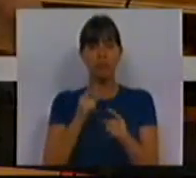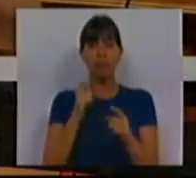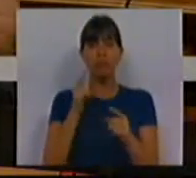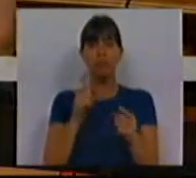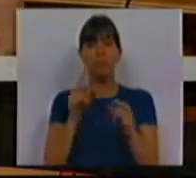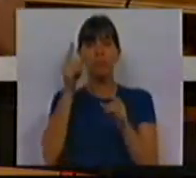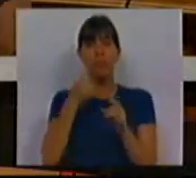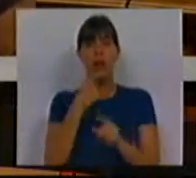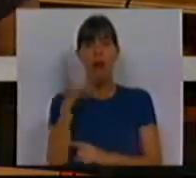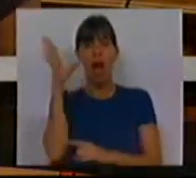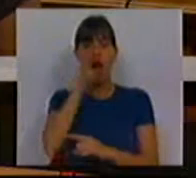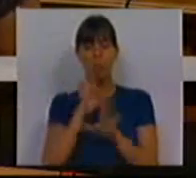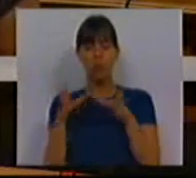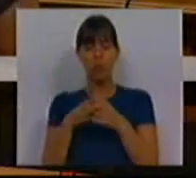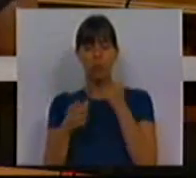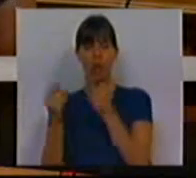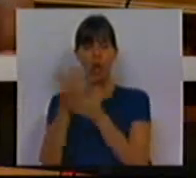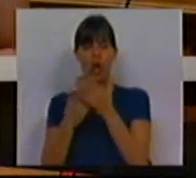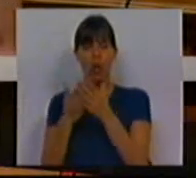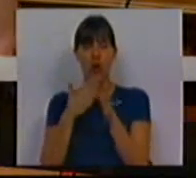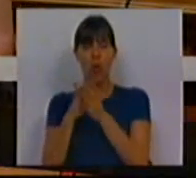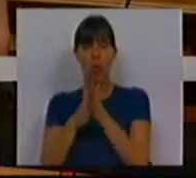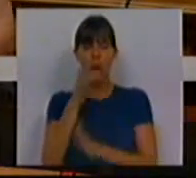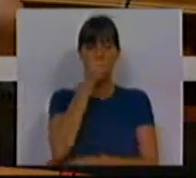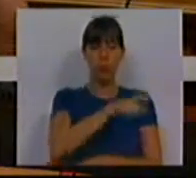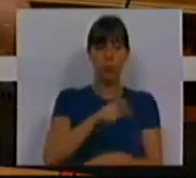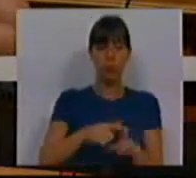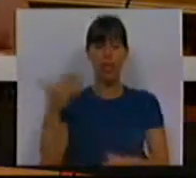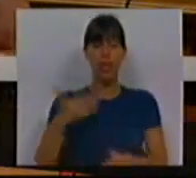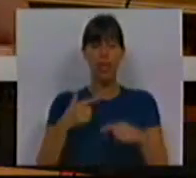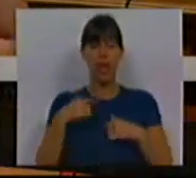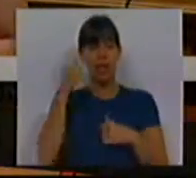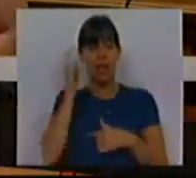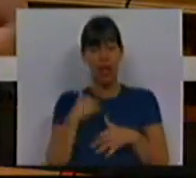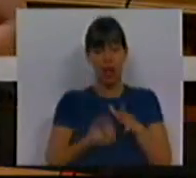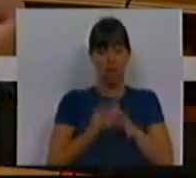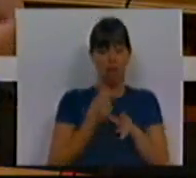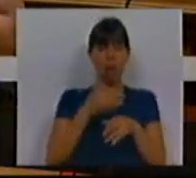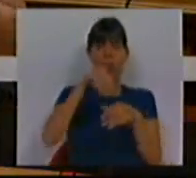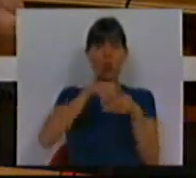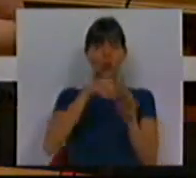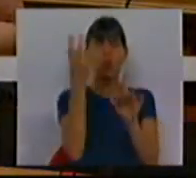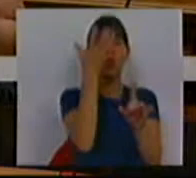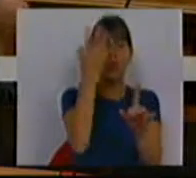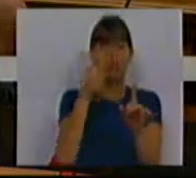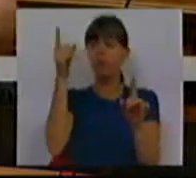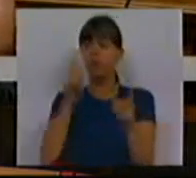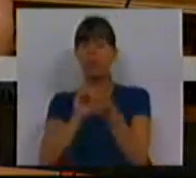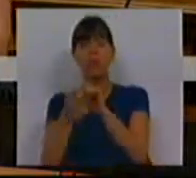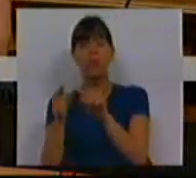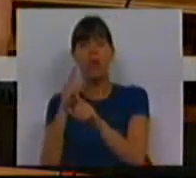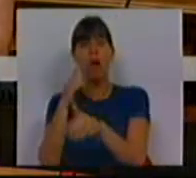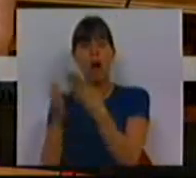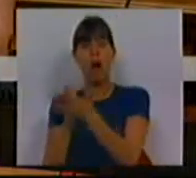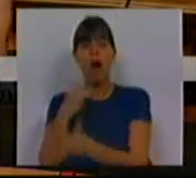abusos de grandes grupos económicos sobre trabalhadores. Direitos dos autores de conteúdos culturais versus os